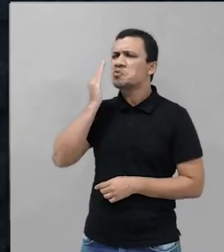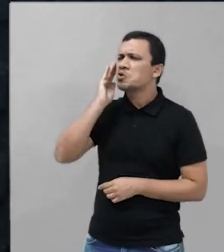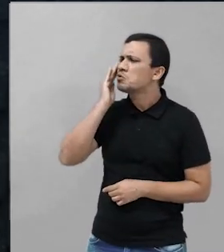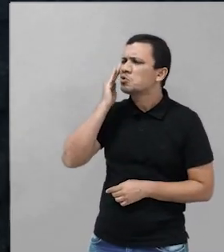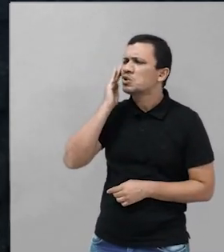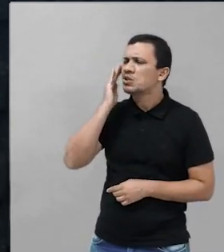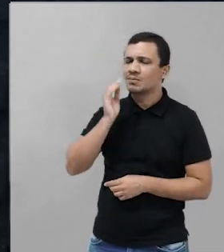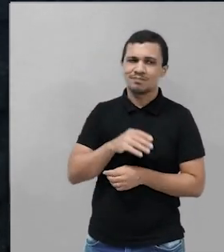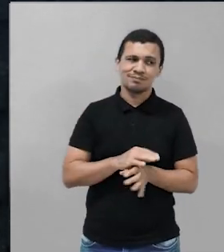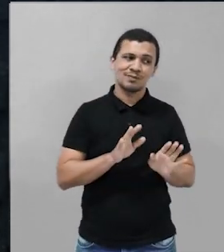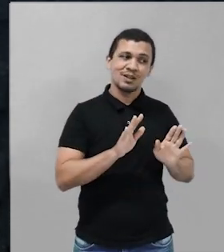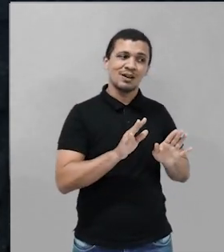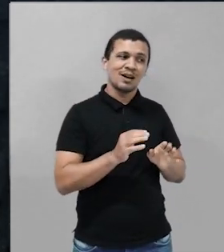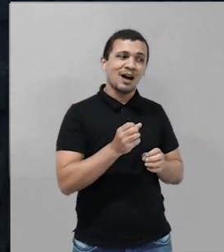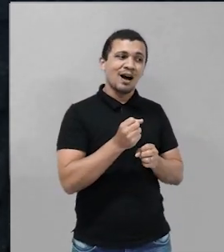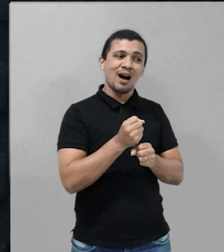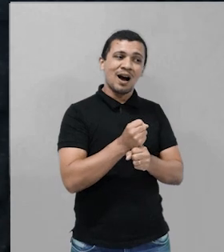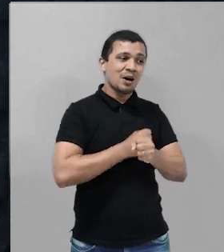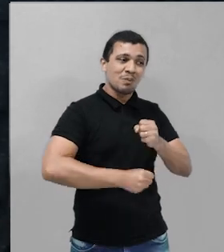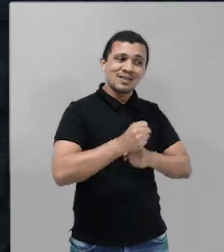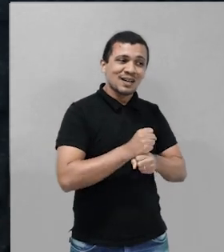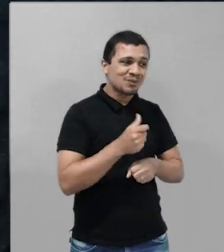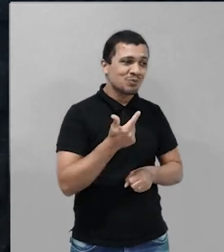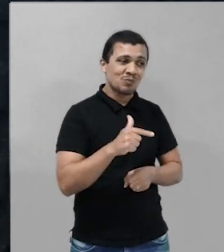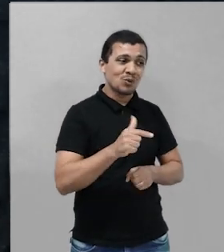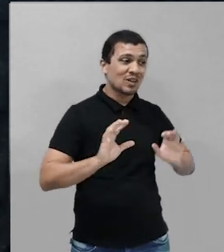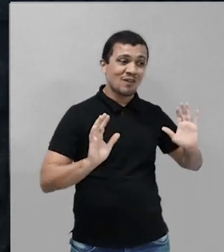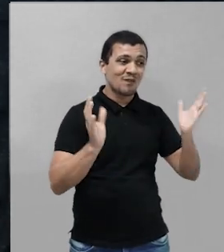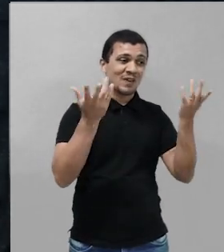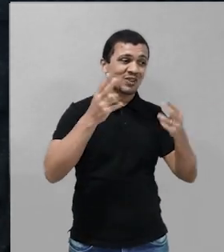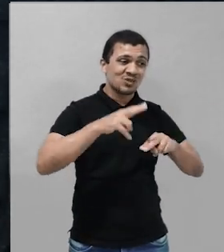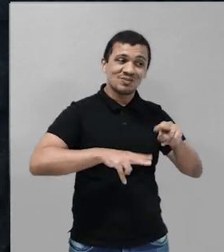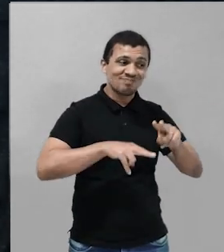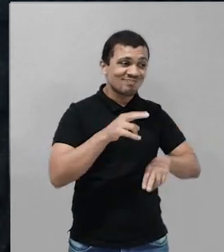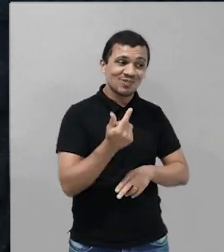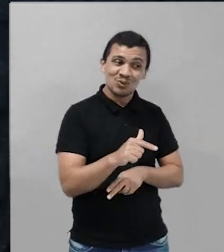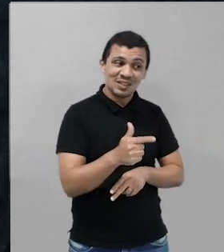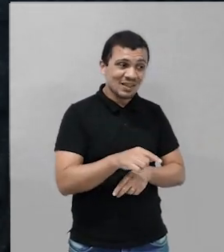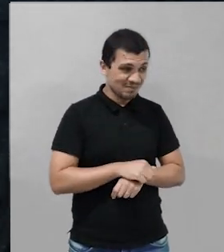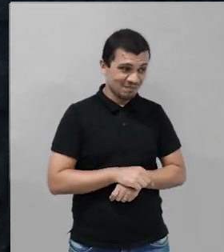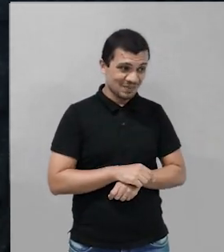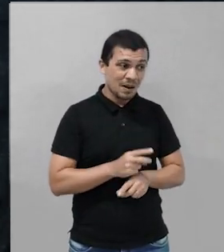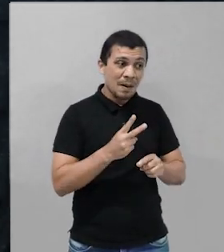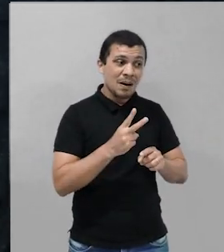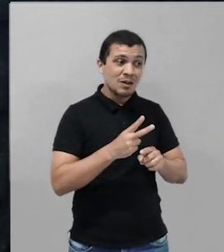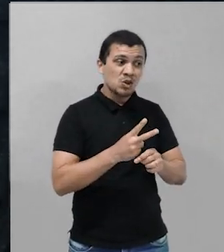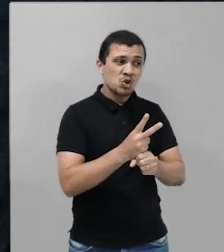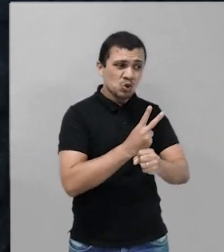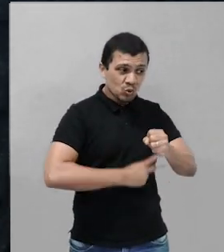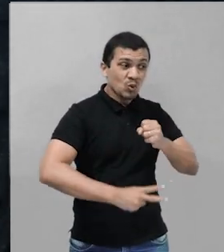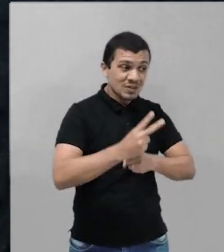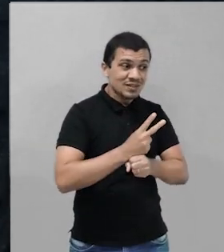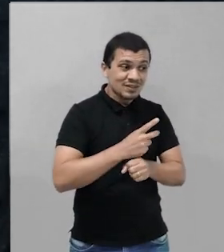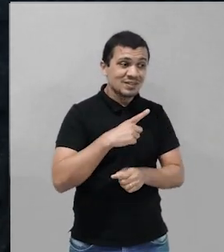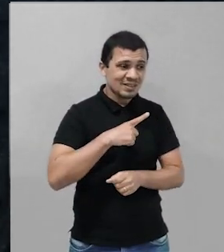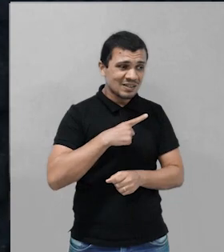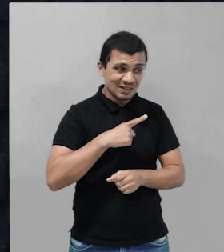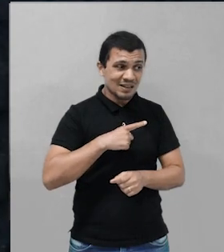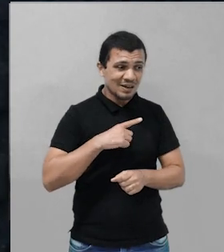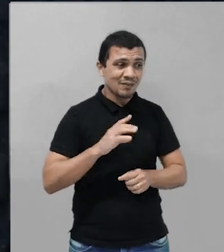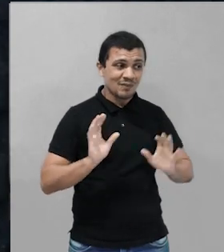passado a não teve São João. Mas as festas de São João, as festas juninas, têm nos terreiros de São João aqui várias